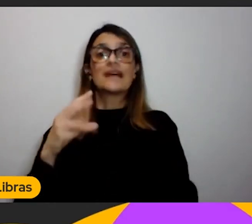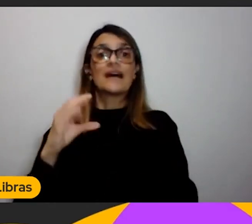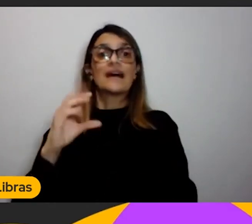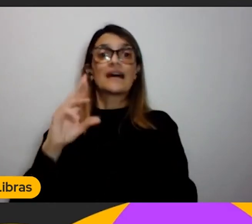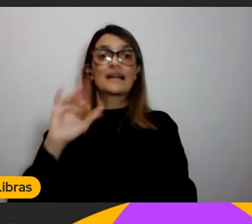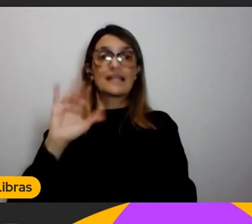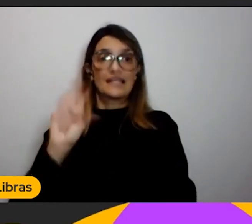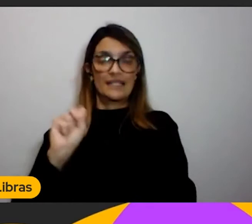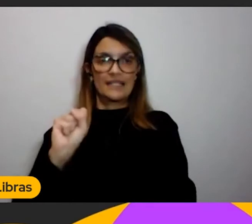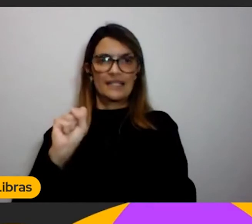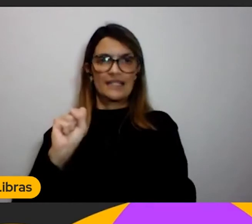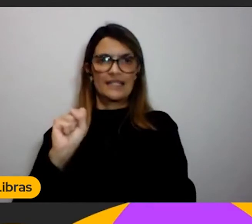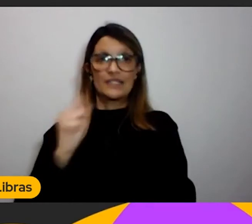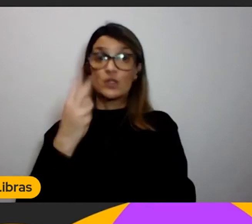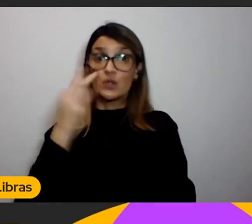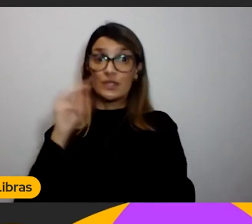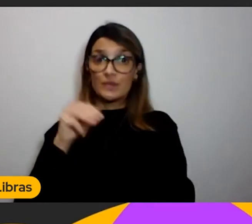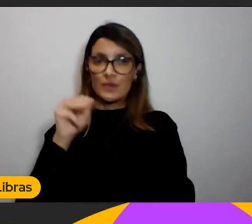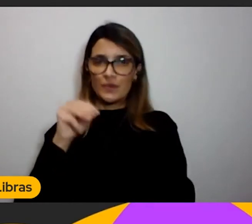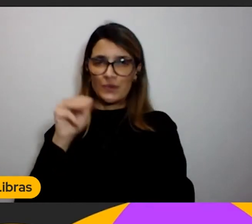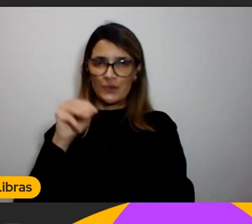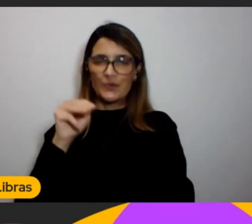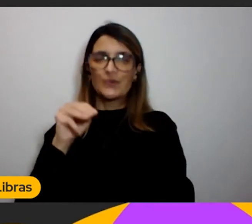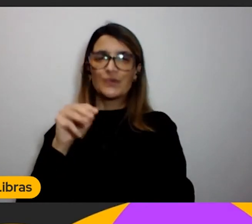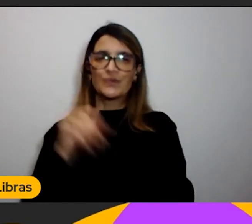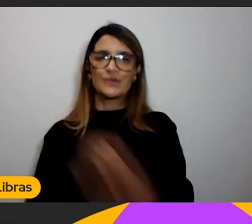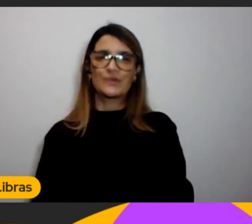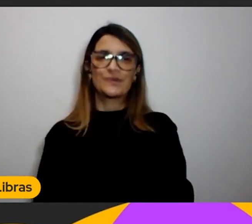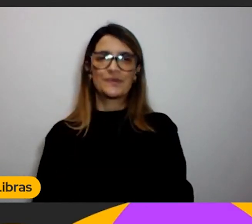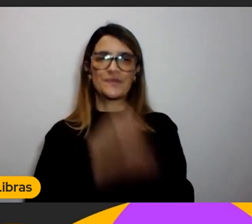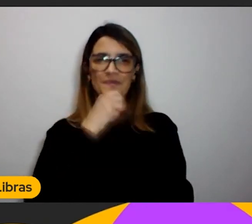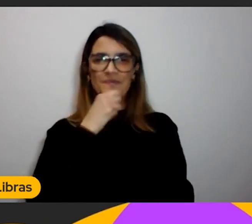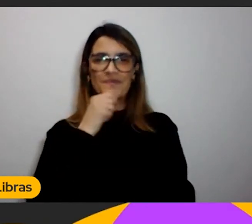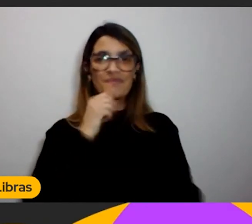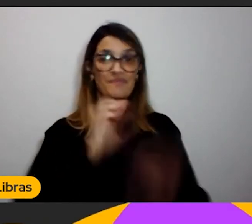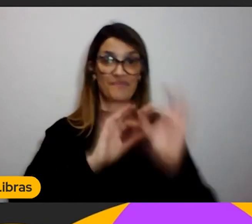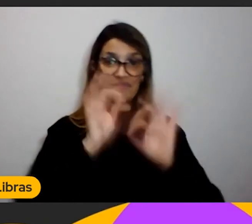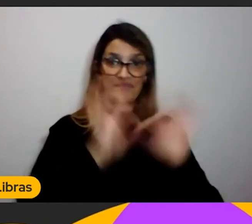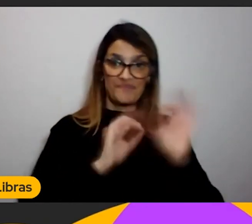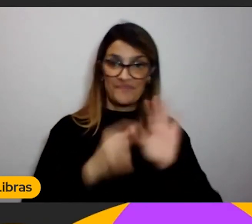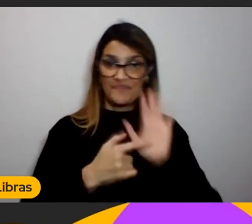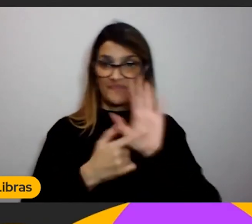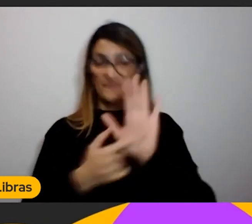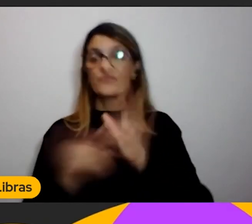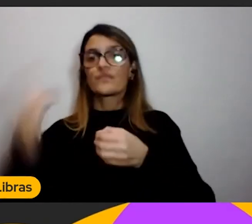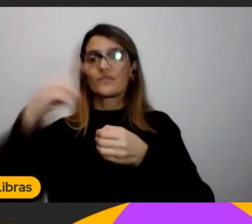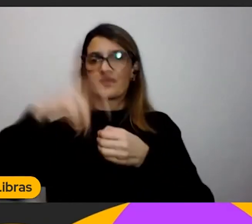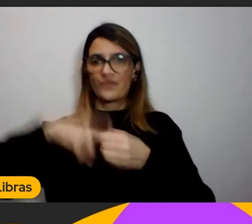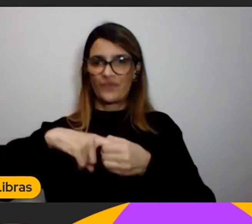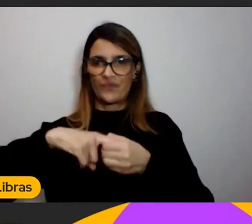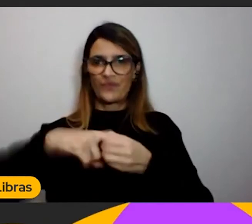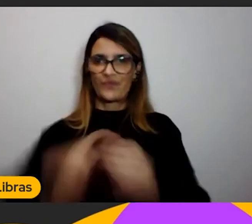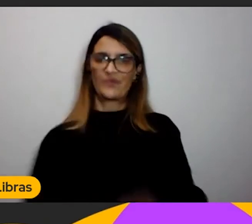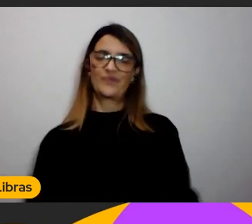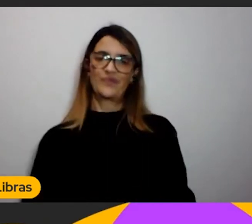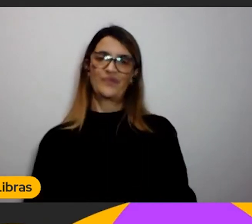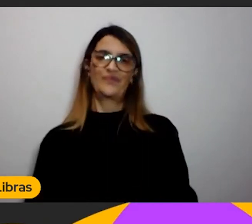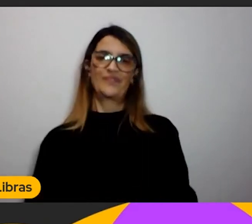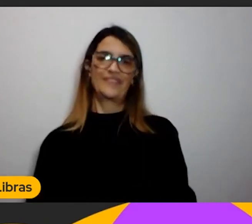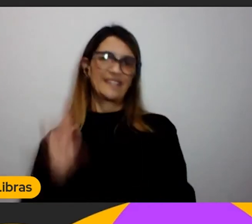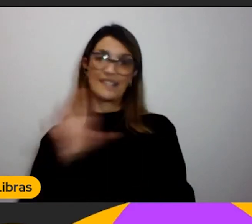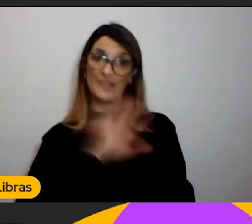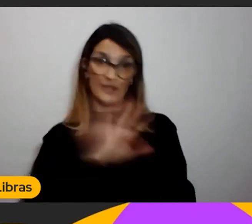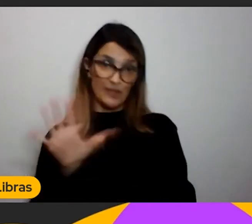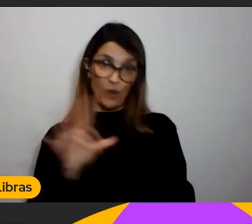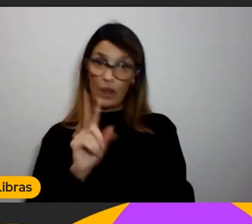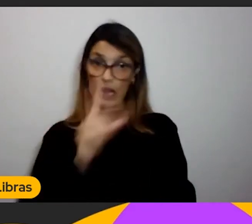Falta o quê? Dois minutinhos. Ela está terminando de arrumar a apresentação dela e ela volta. E é isso. Tá bom?